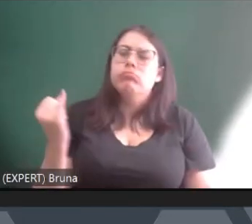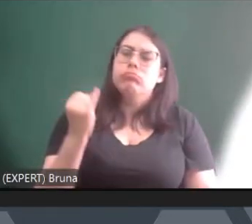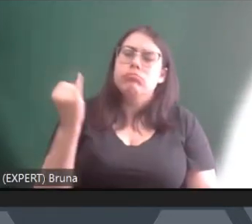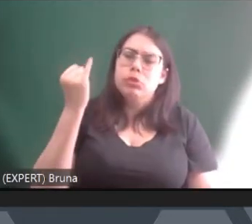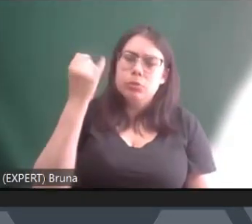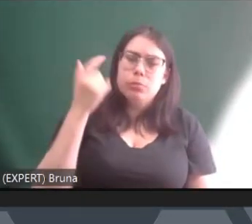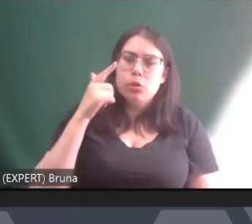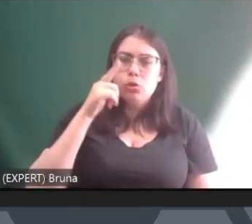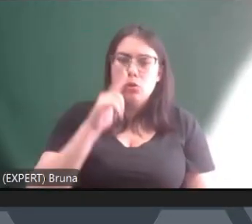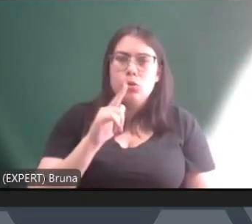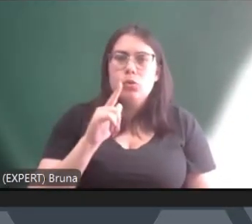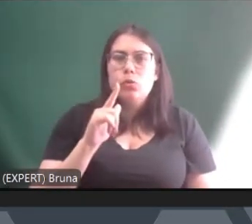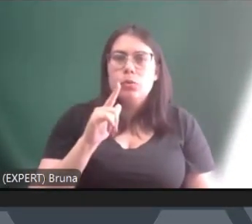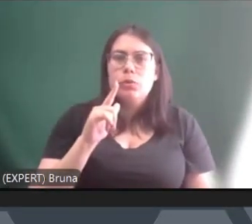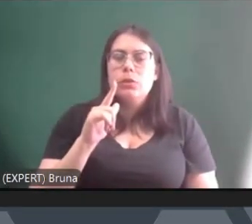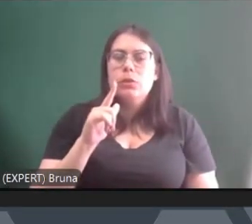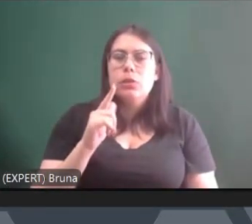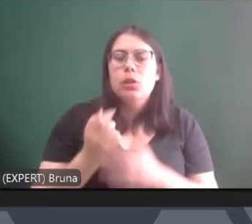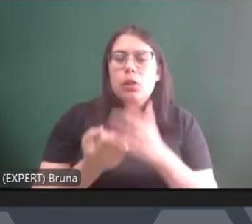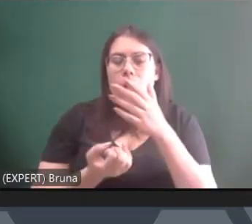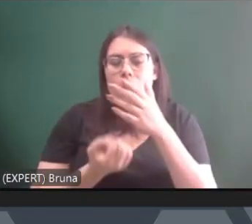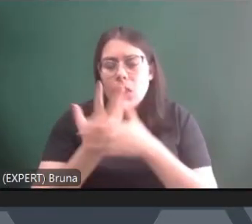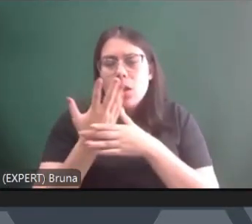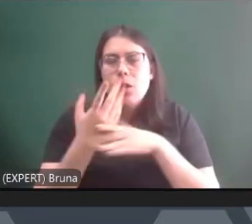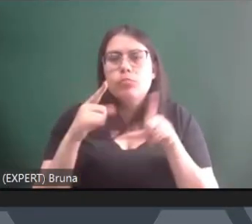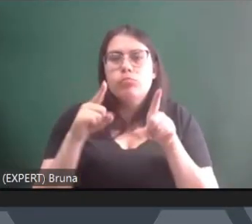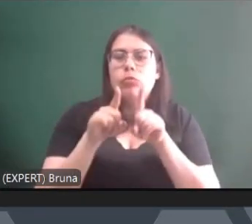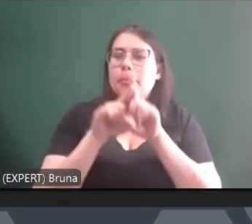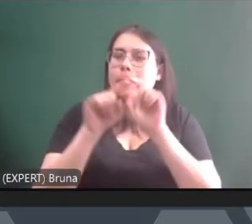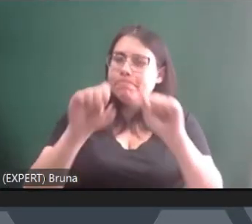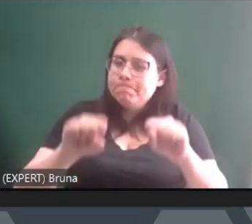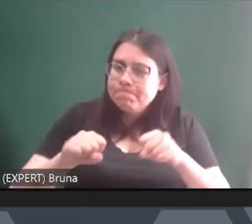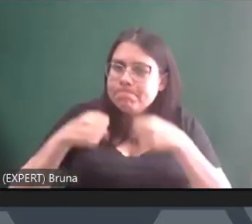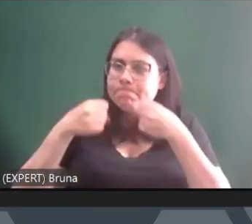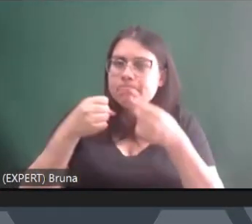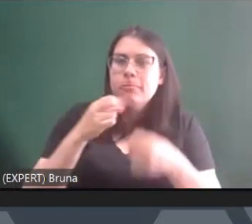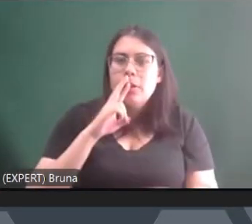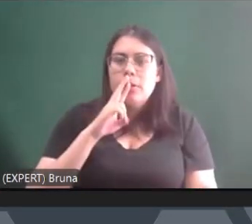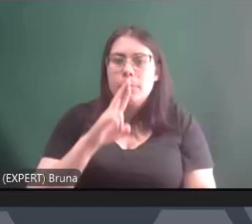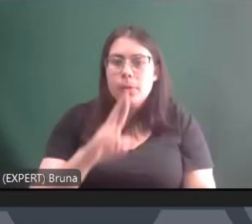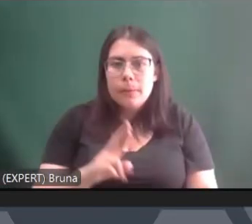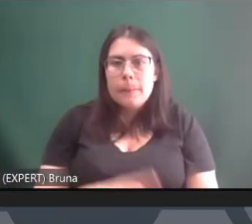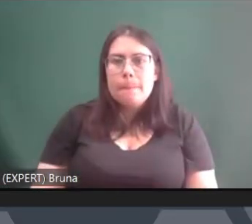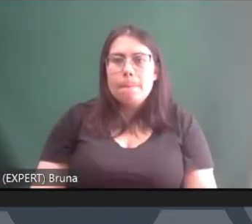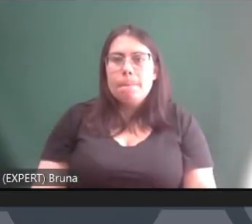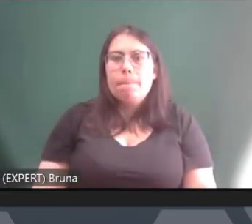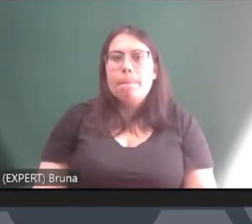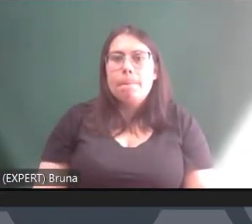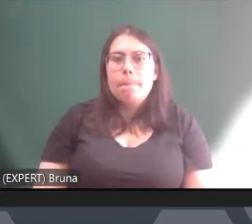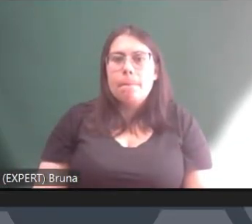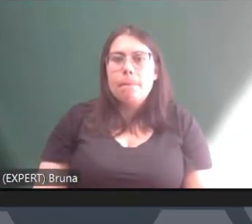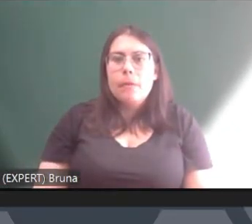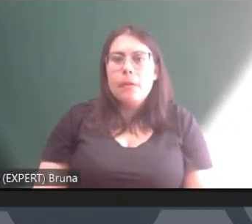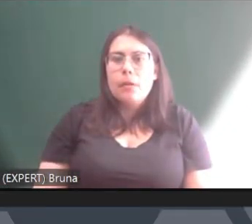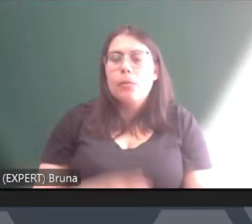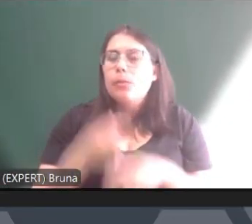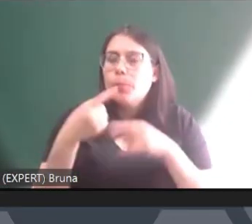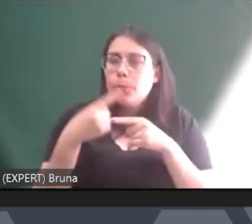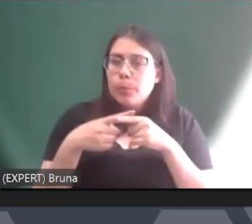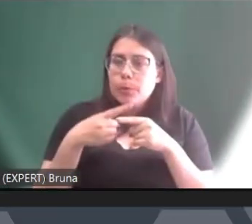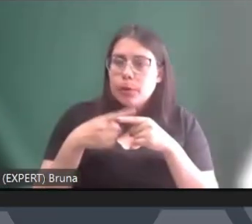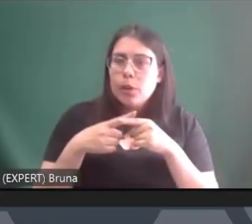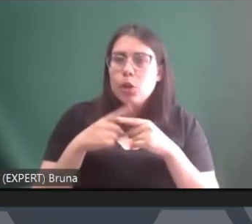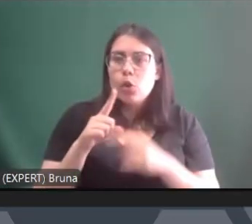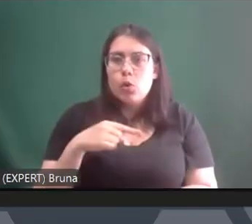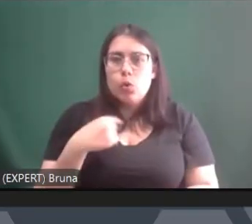construir também os enfrentamentos as respostas para isso porque a gente acaba